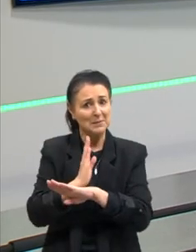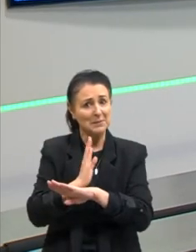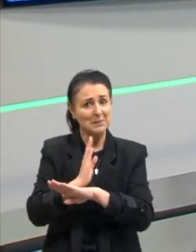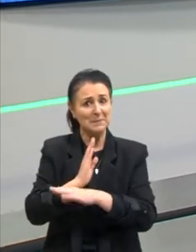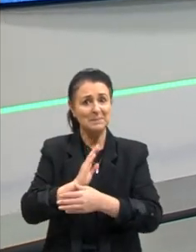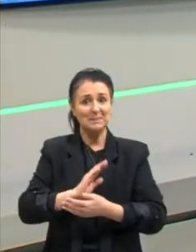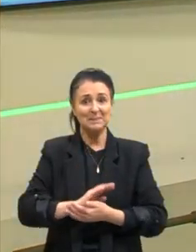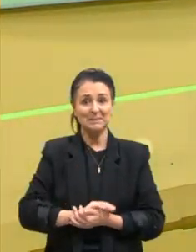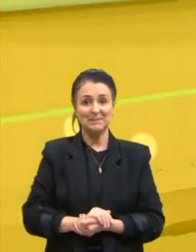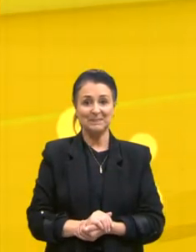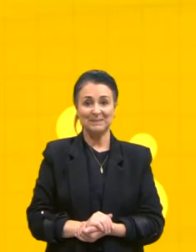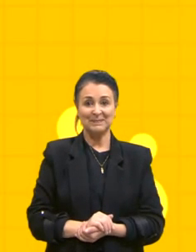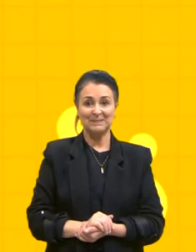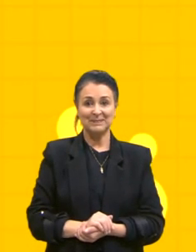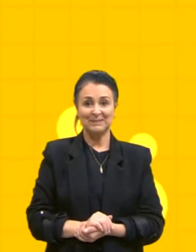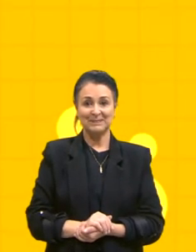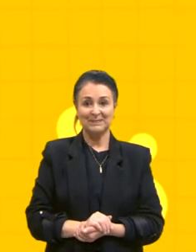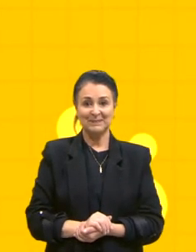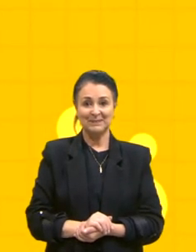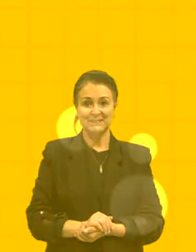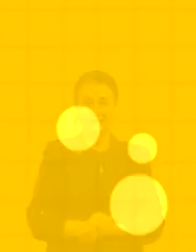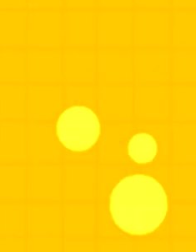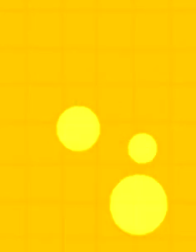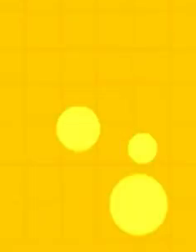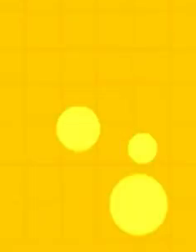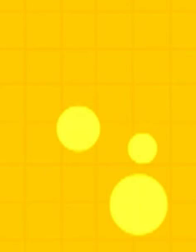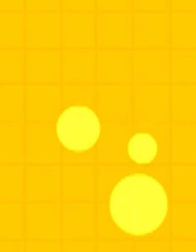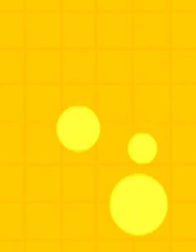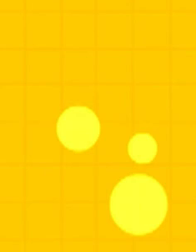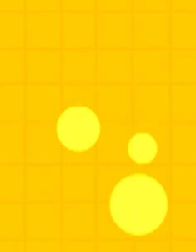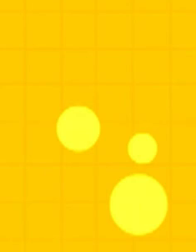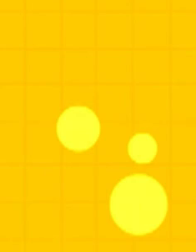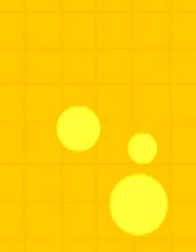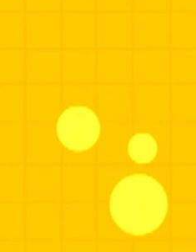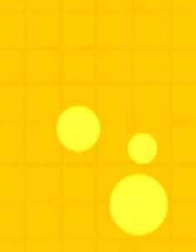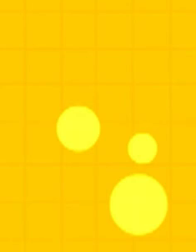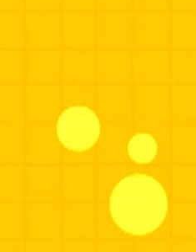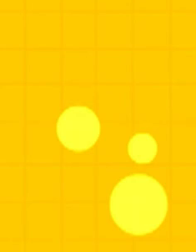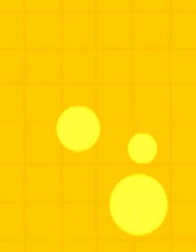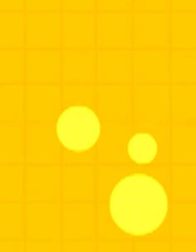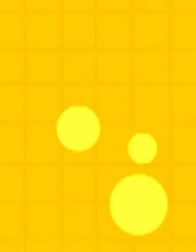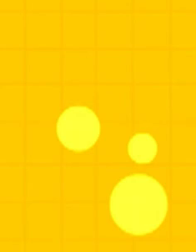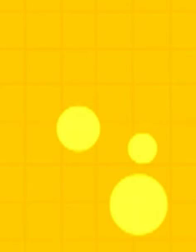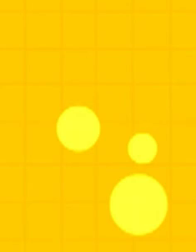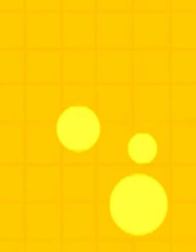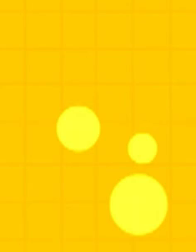Tchau, tchau.